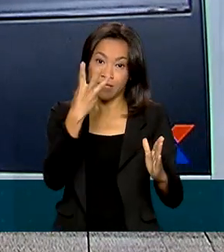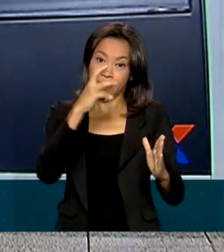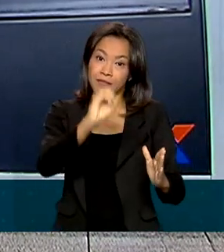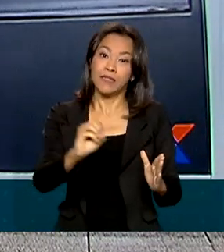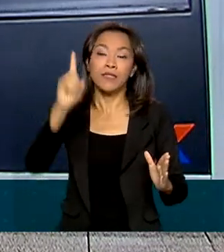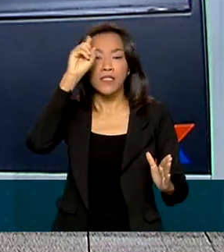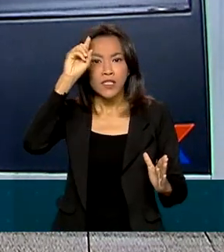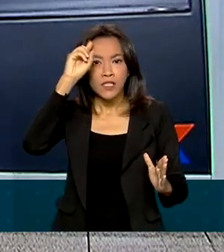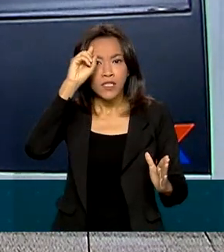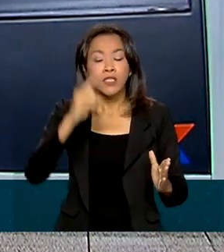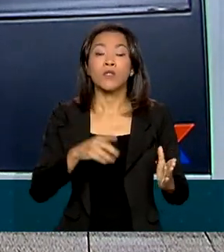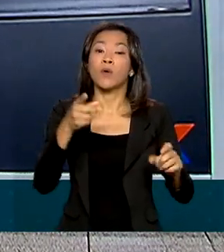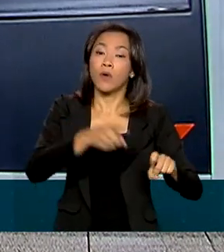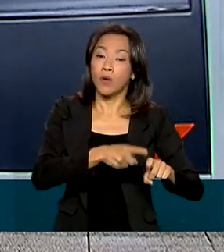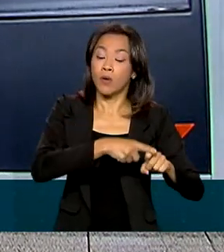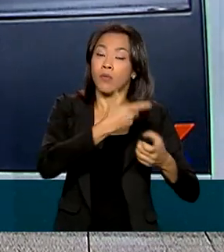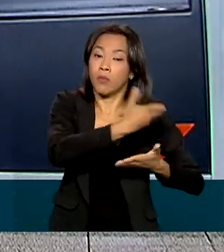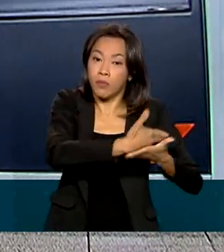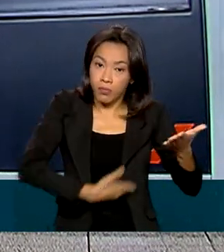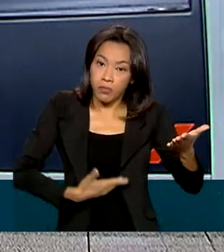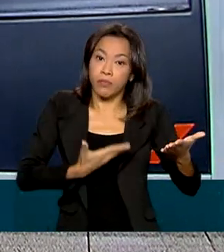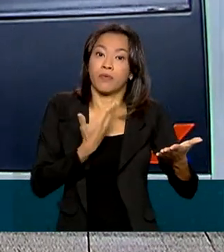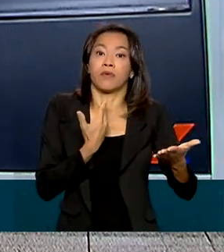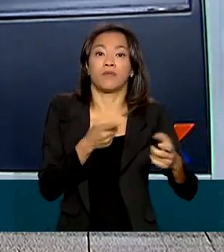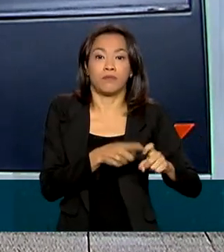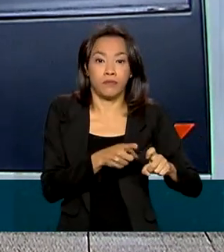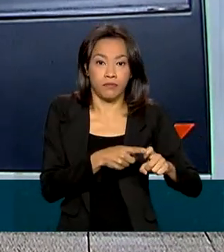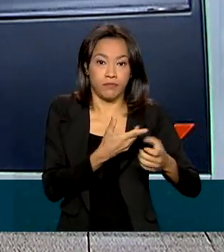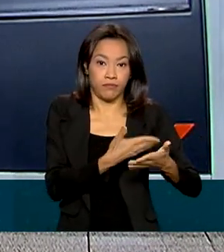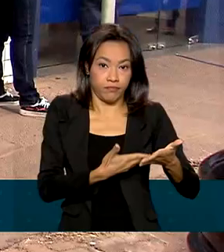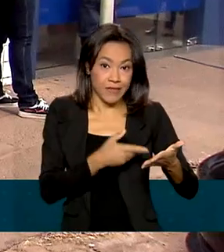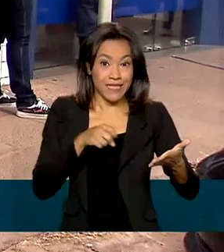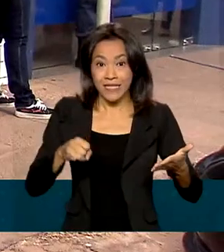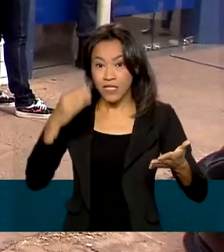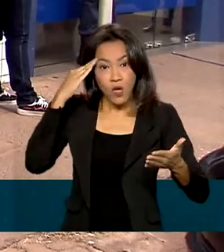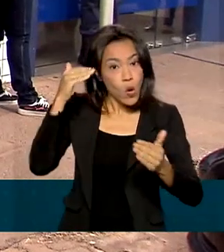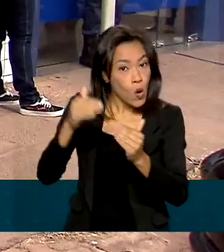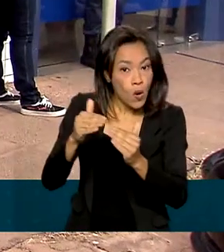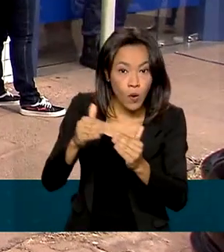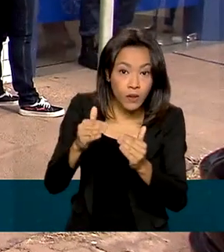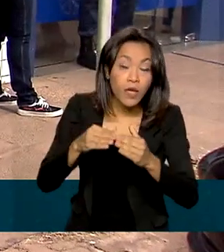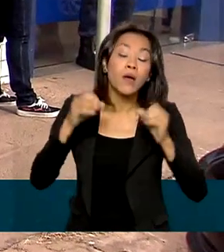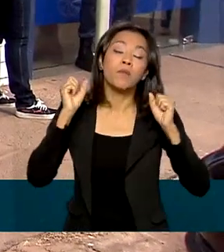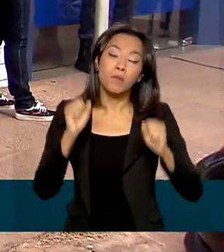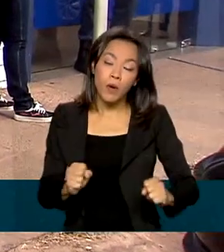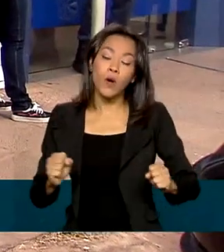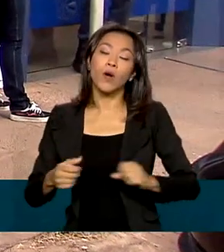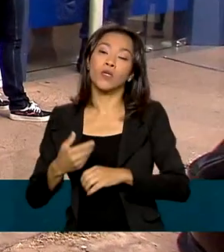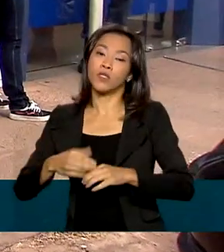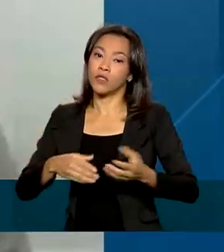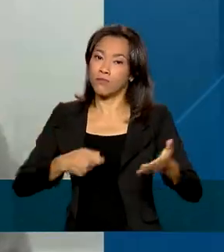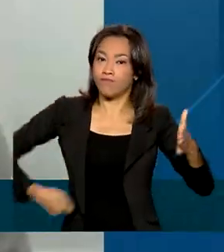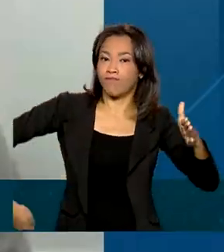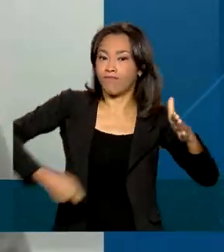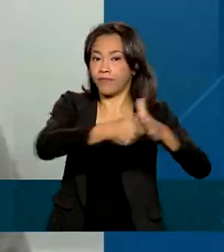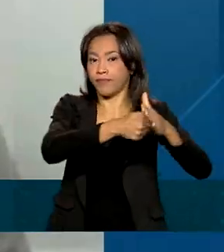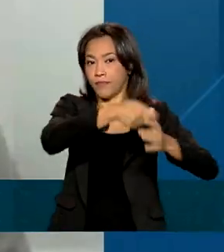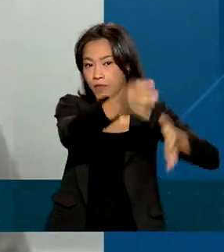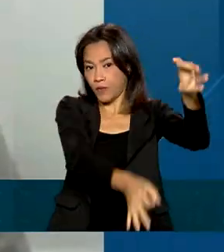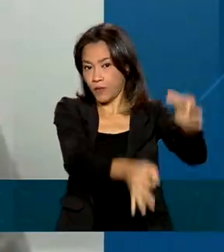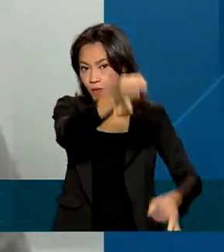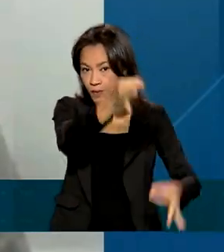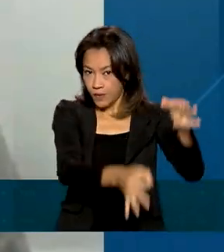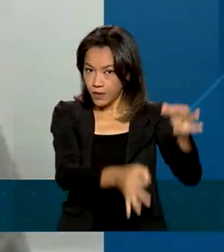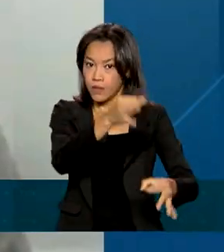do laudo pela perícia médica. Caso ainda não concorde com o indeferimento, o solicitante pode acionar a justiça. A Defensoria